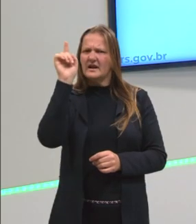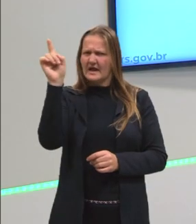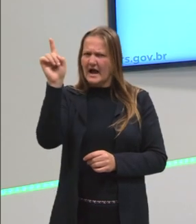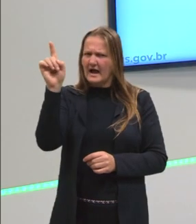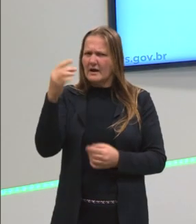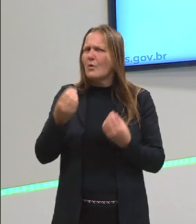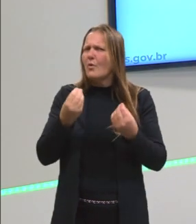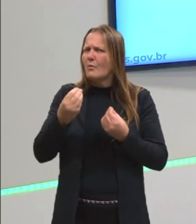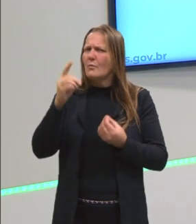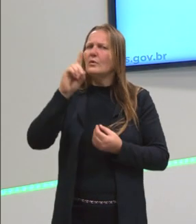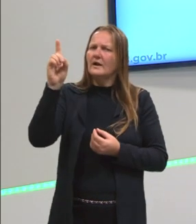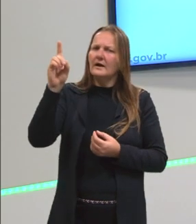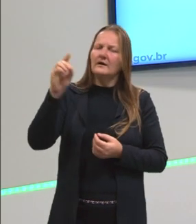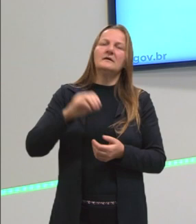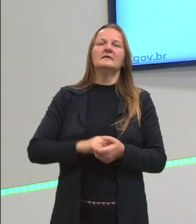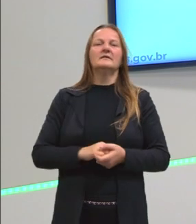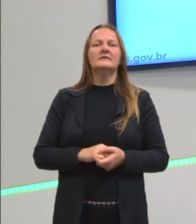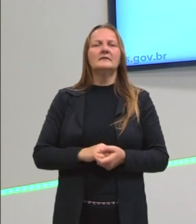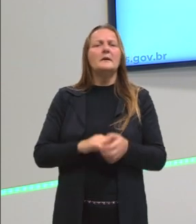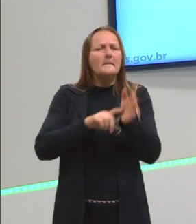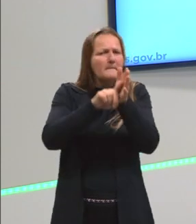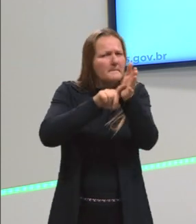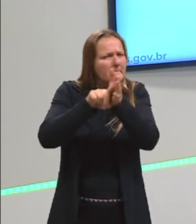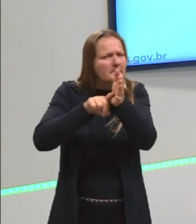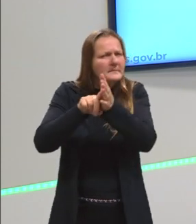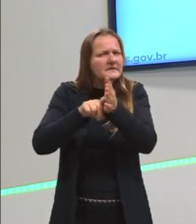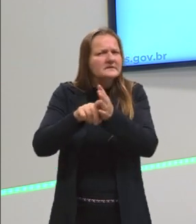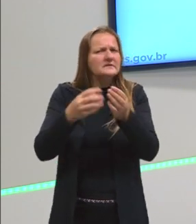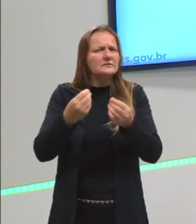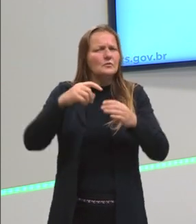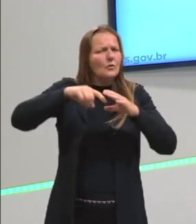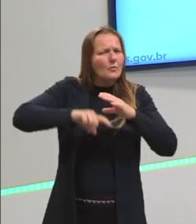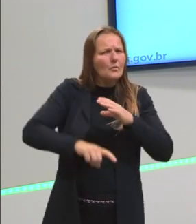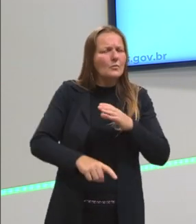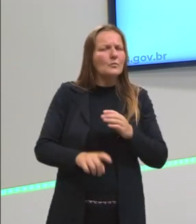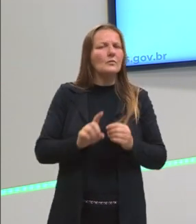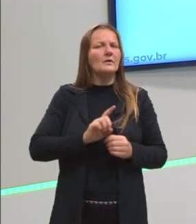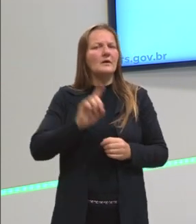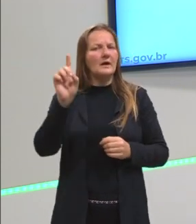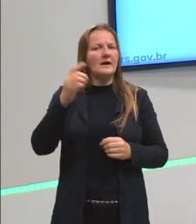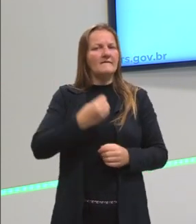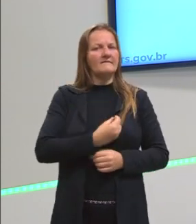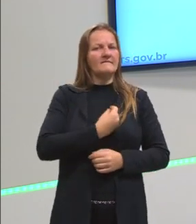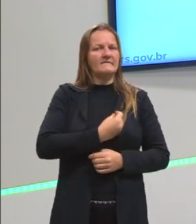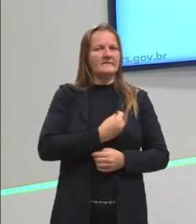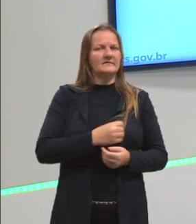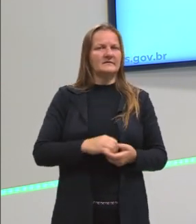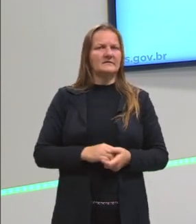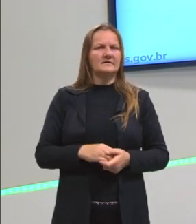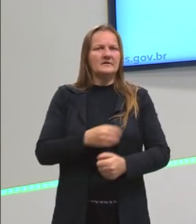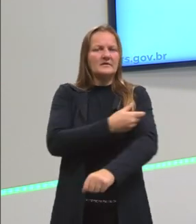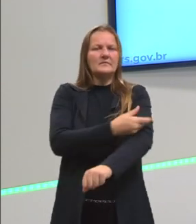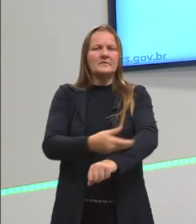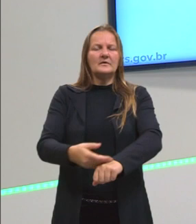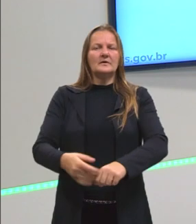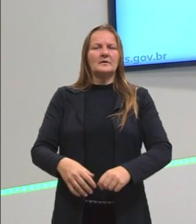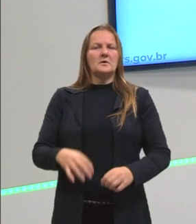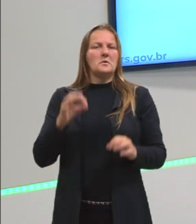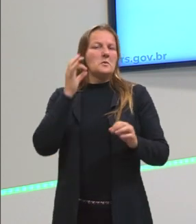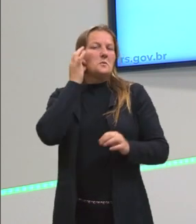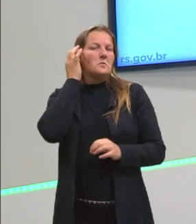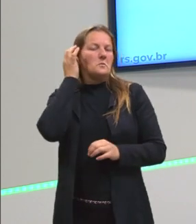constituídas. Portanto, pesquise mais sobre isso, aprofunde mais sobre isso, né? Nós temos esse costume de dizer que somos